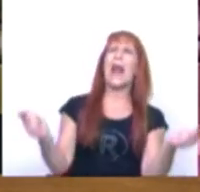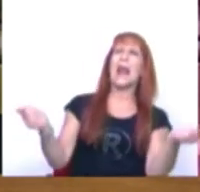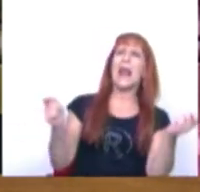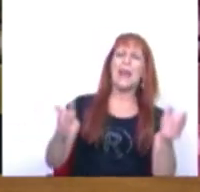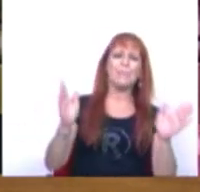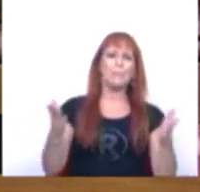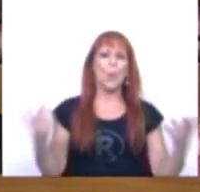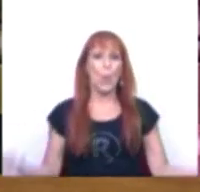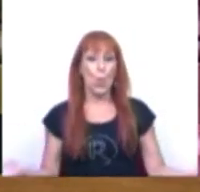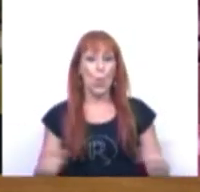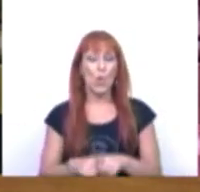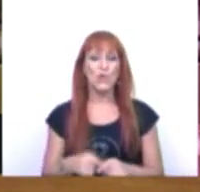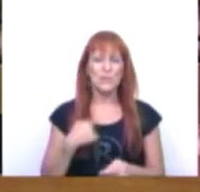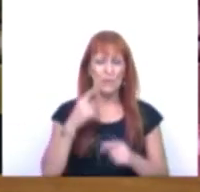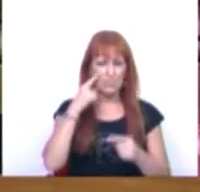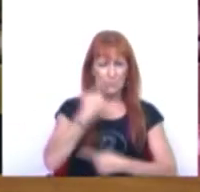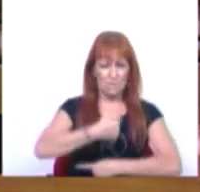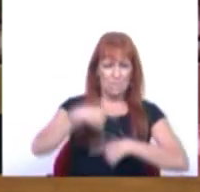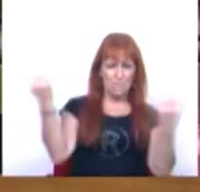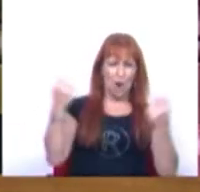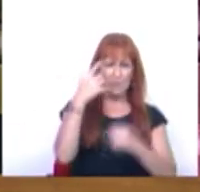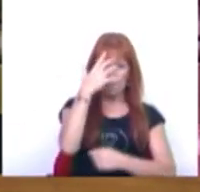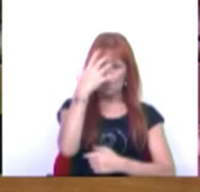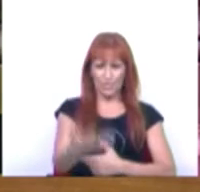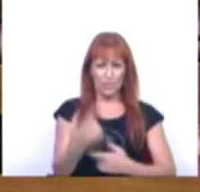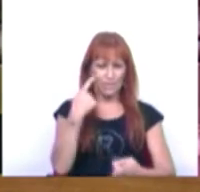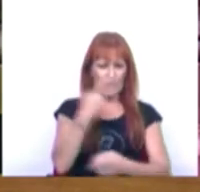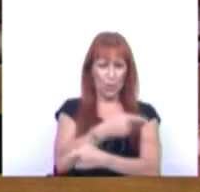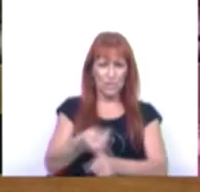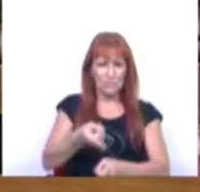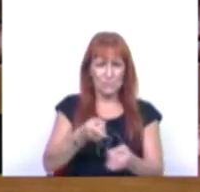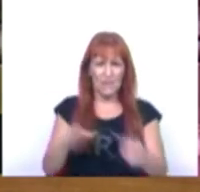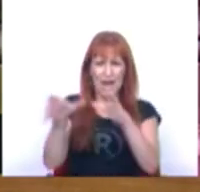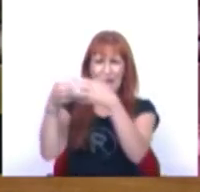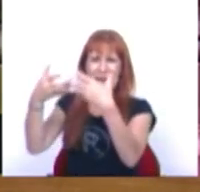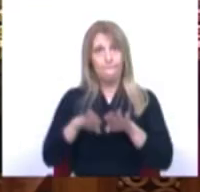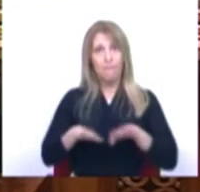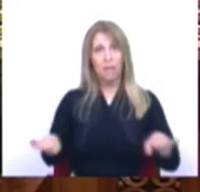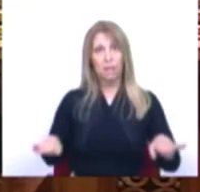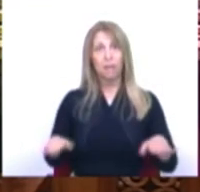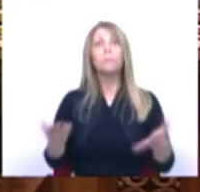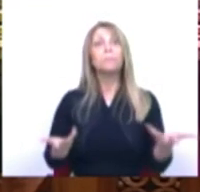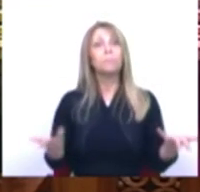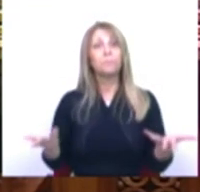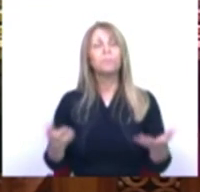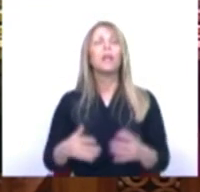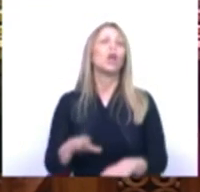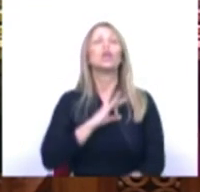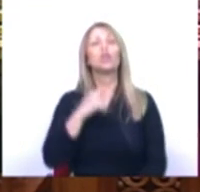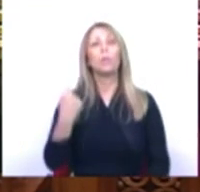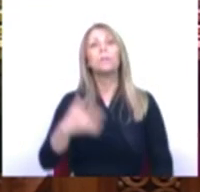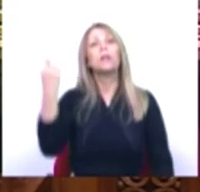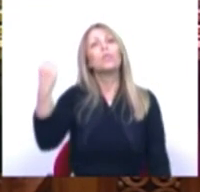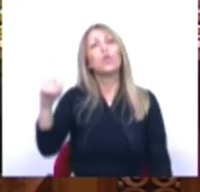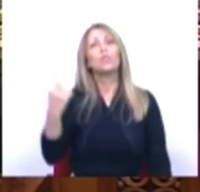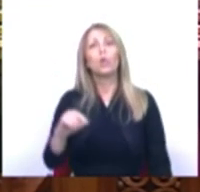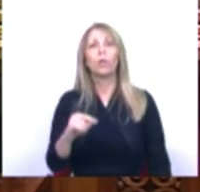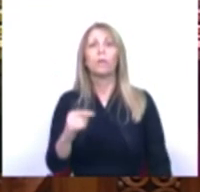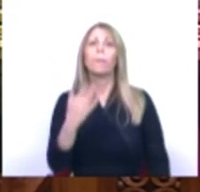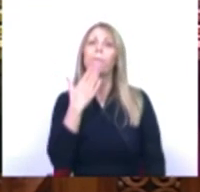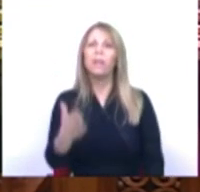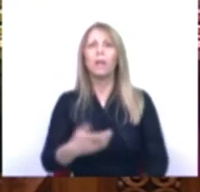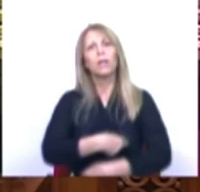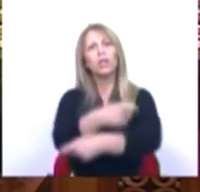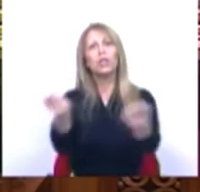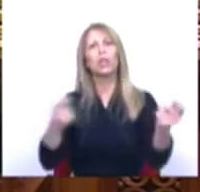hoje para desmontar e desmascarar esta elite económica. Sr. Presidente, queria apenas pedir para distribuir um